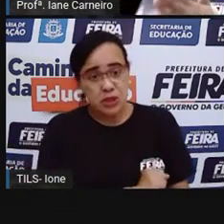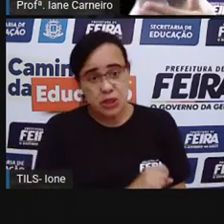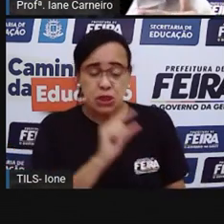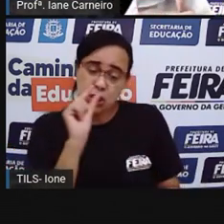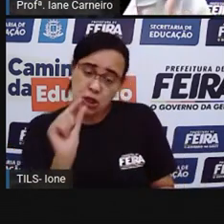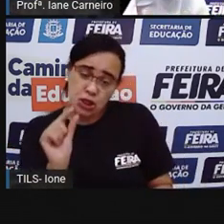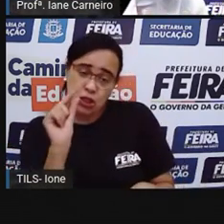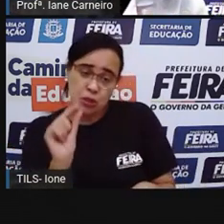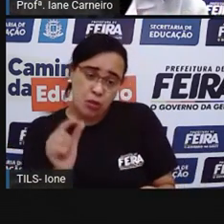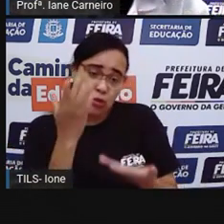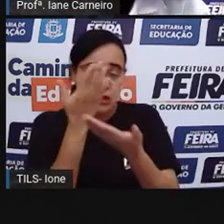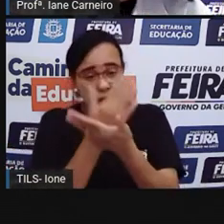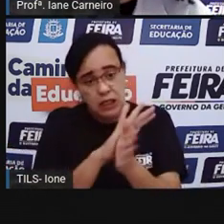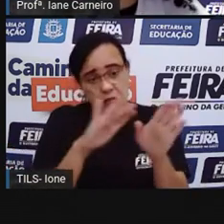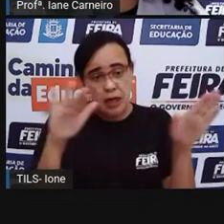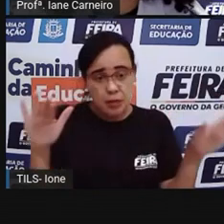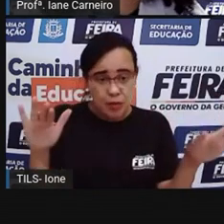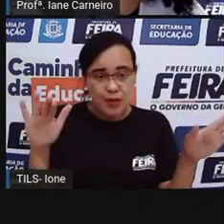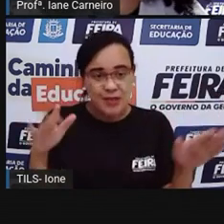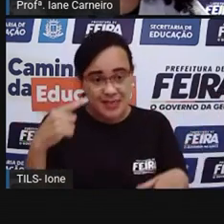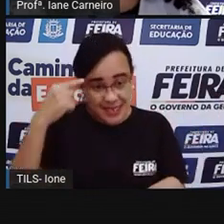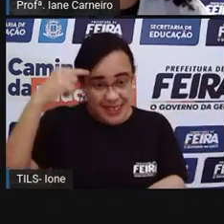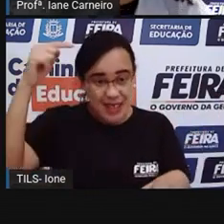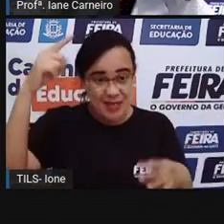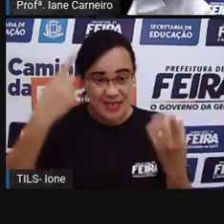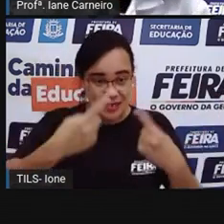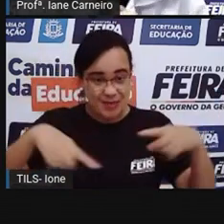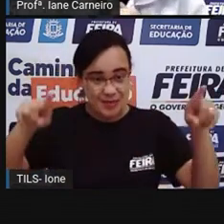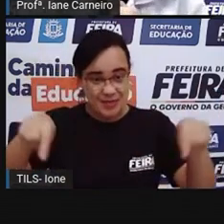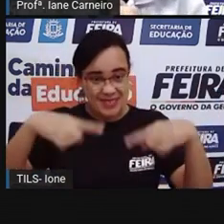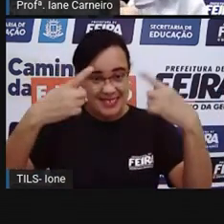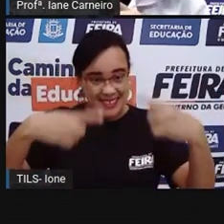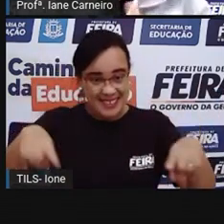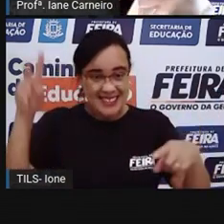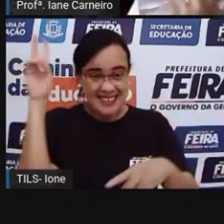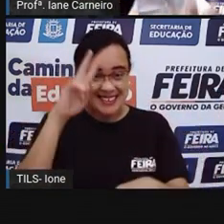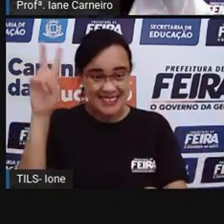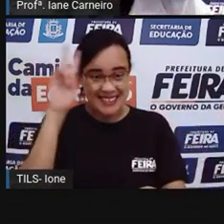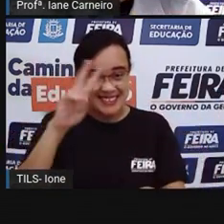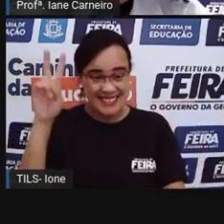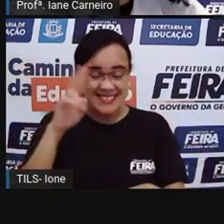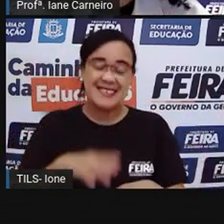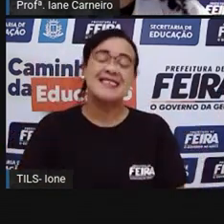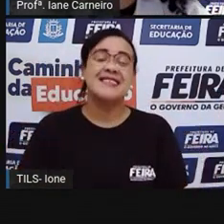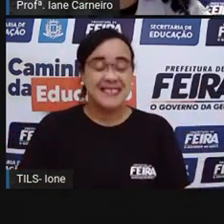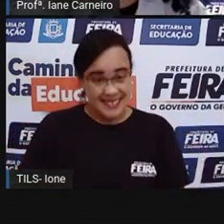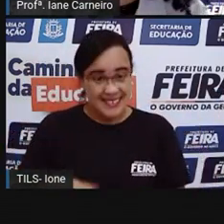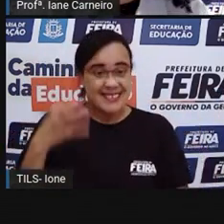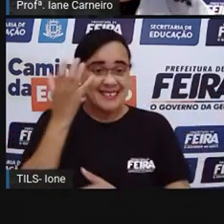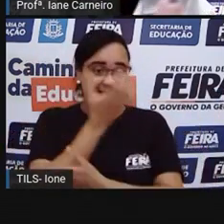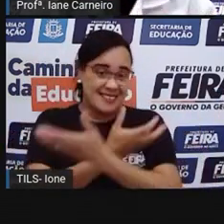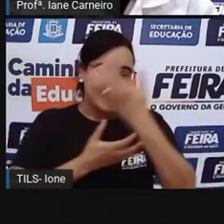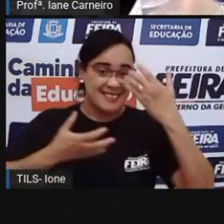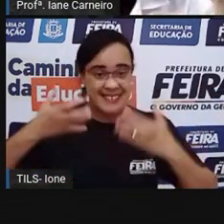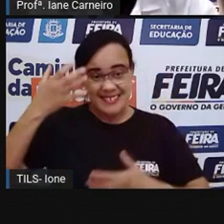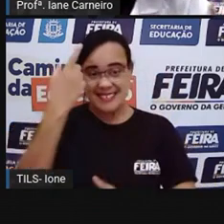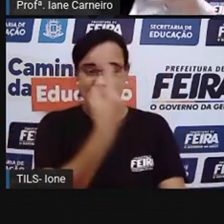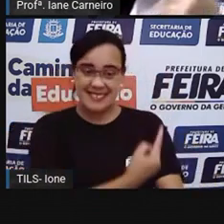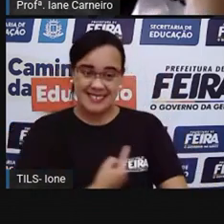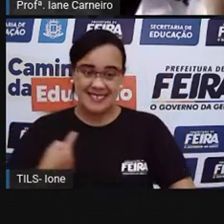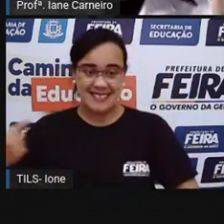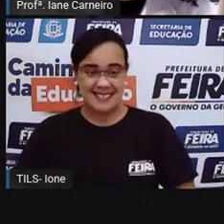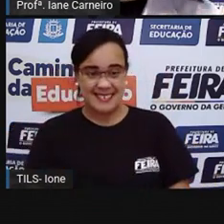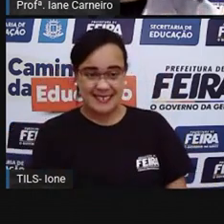tu me tinhas era pouco e se acabou. Quem lembra? A gente cantou essa cantiga de roda, né? E tem